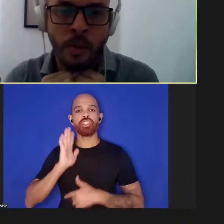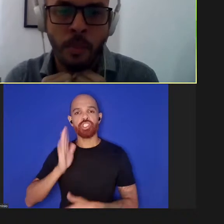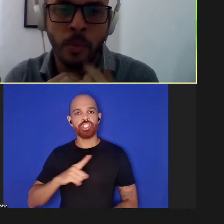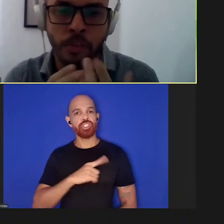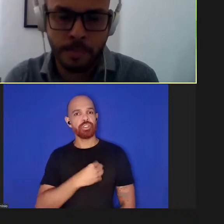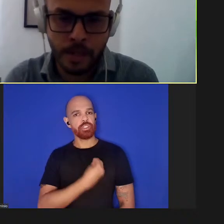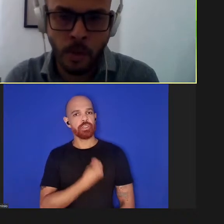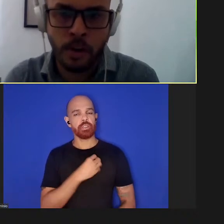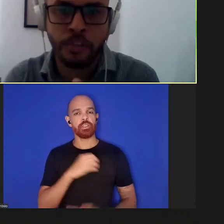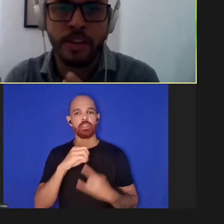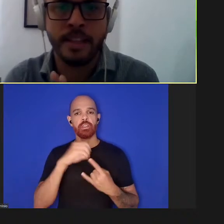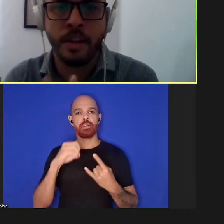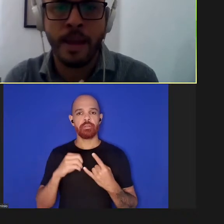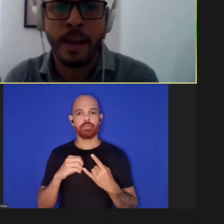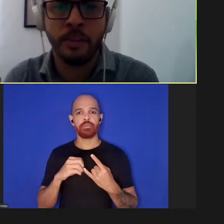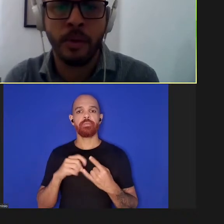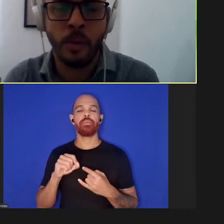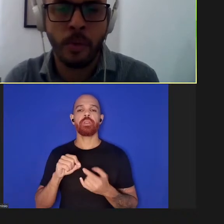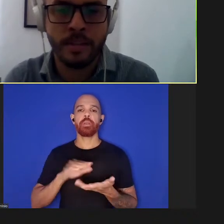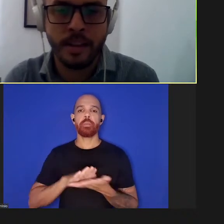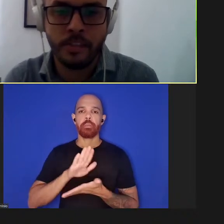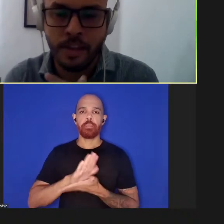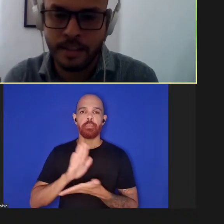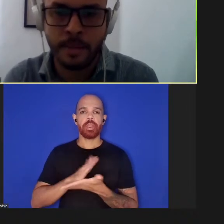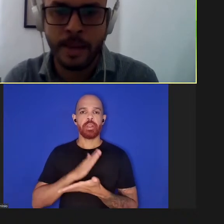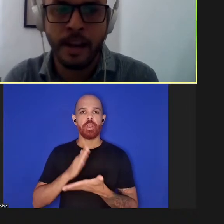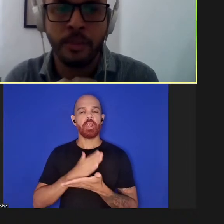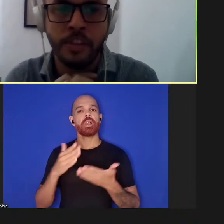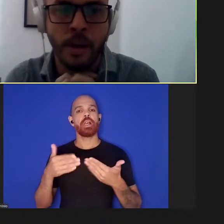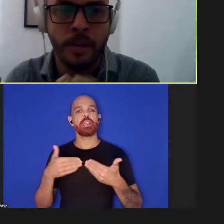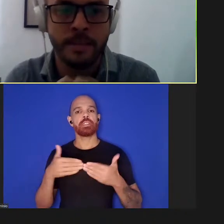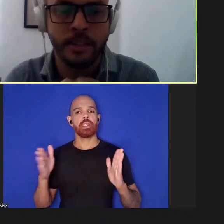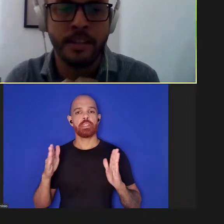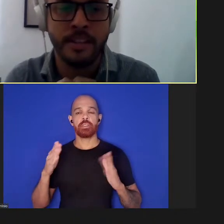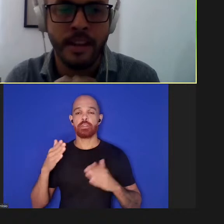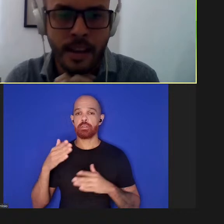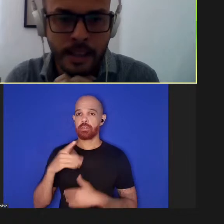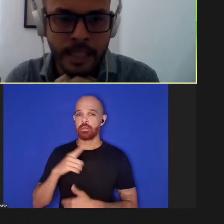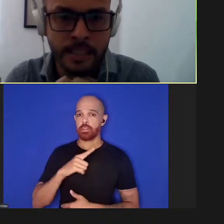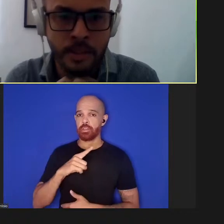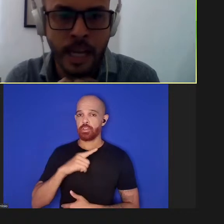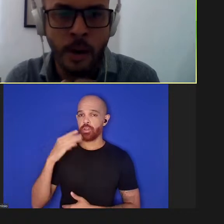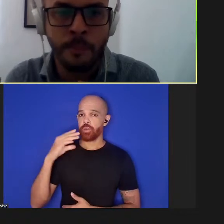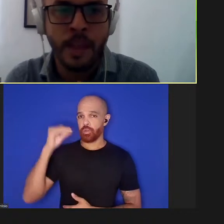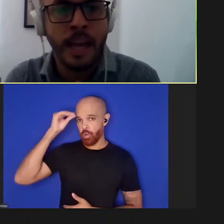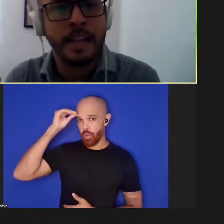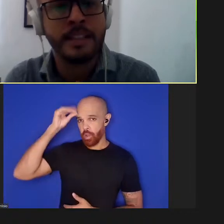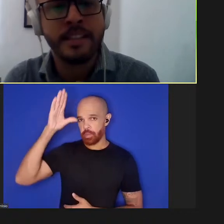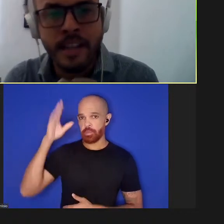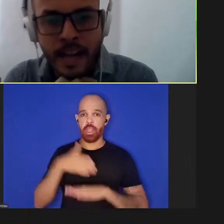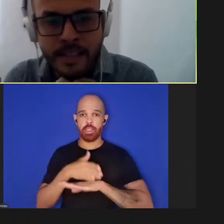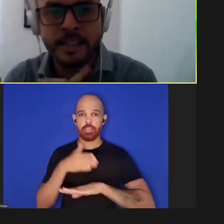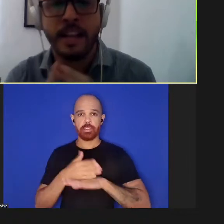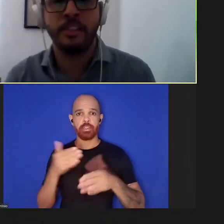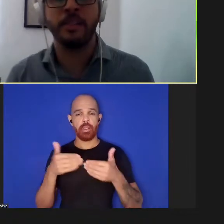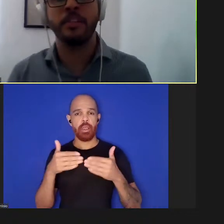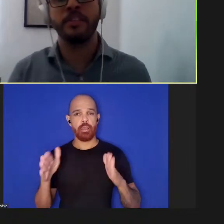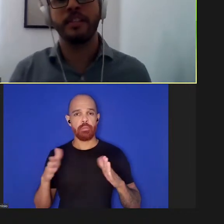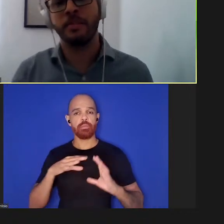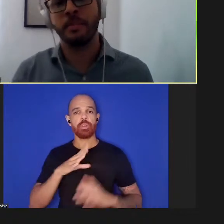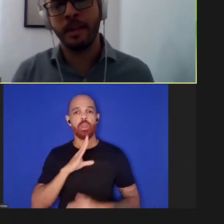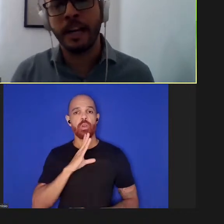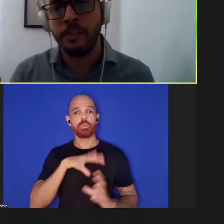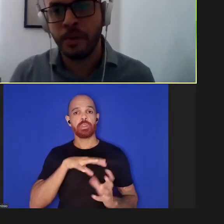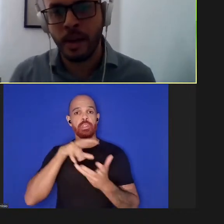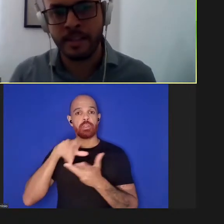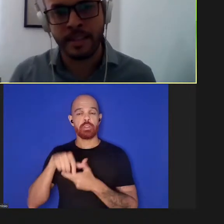como os periódicos de acesso aberto, de reconhecimento internacional, as iniciativas